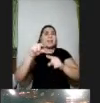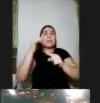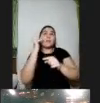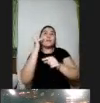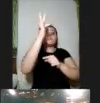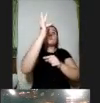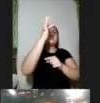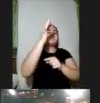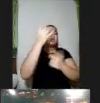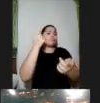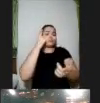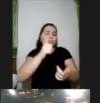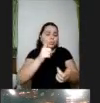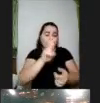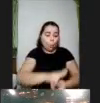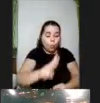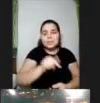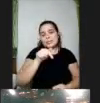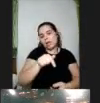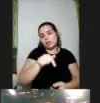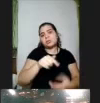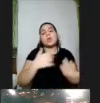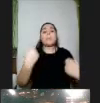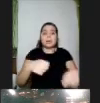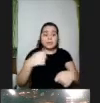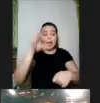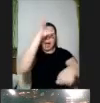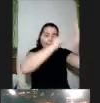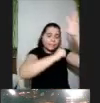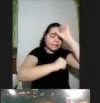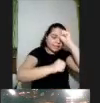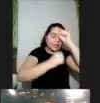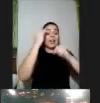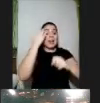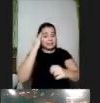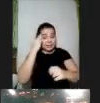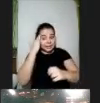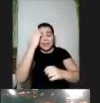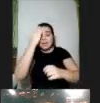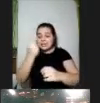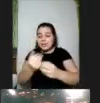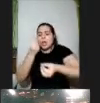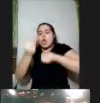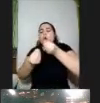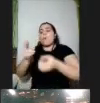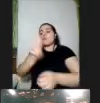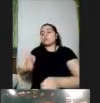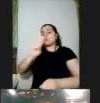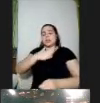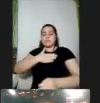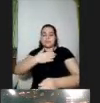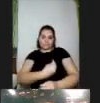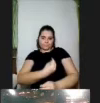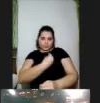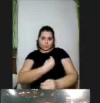conhecimento que eu tenho aqui vai ser aplicado em diversas situações da vida onde esse conhecimento vai ser necessário o segundo